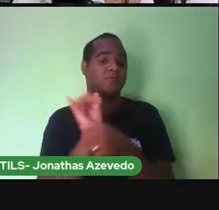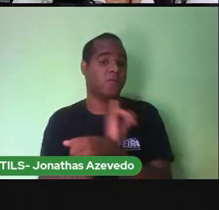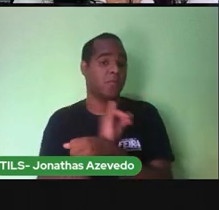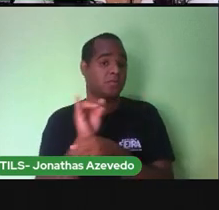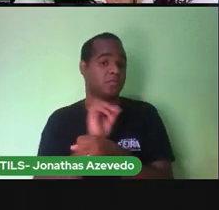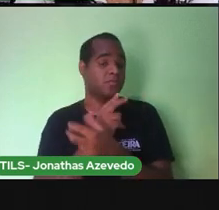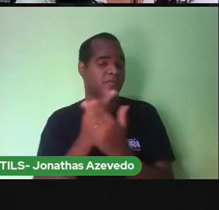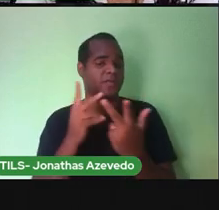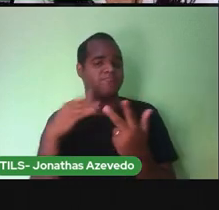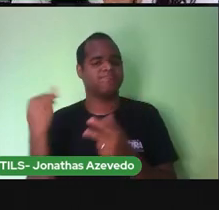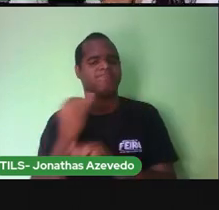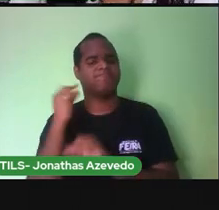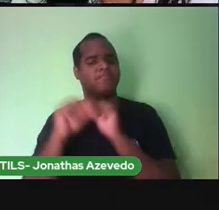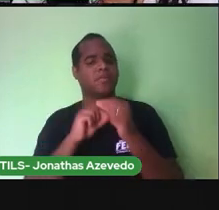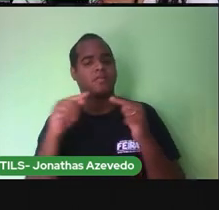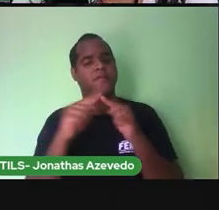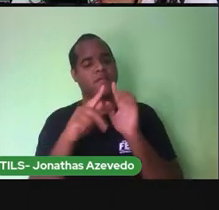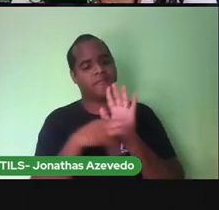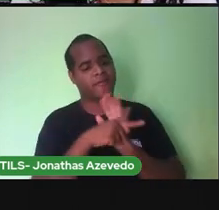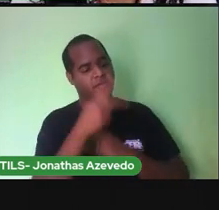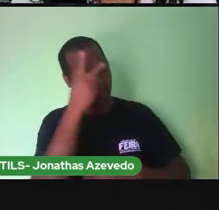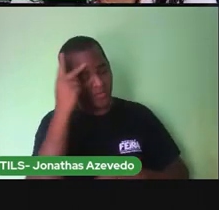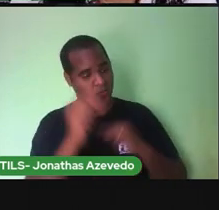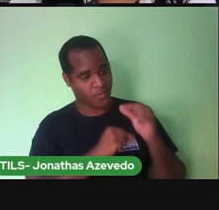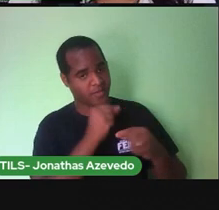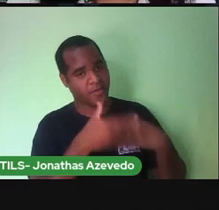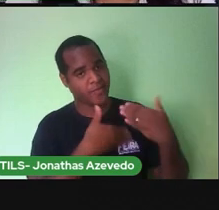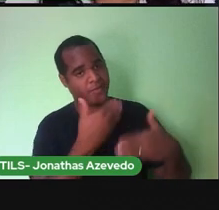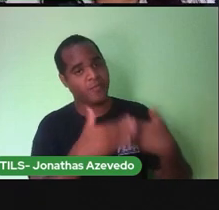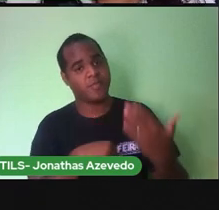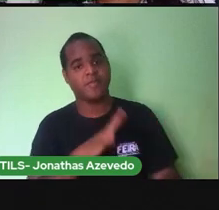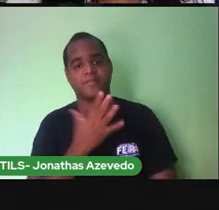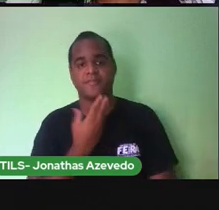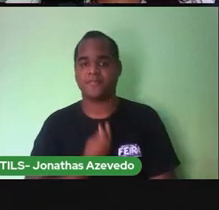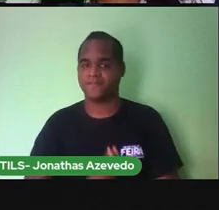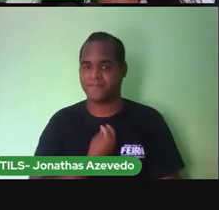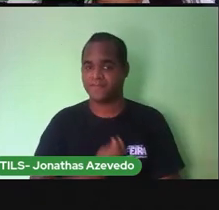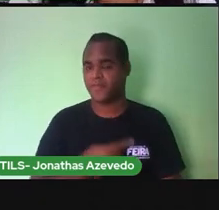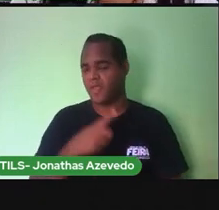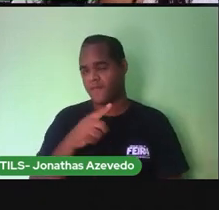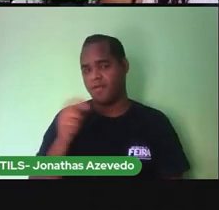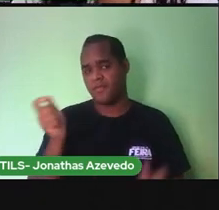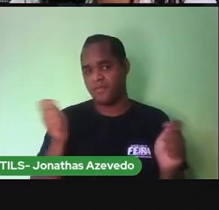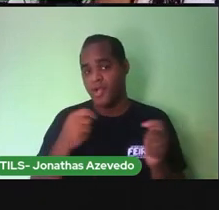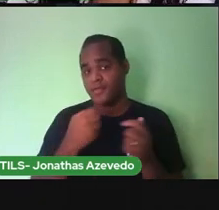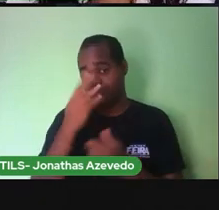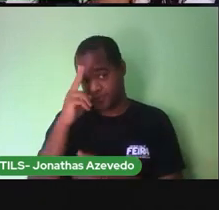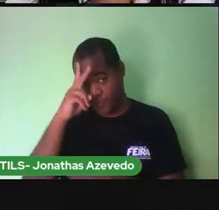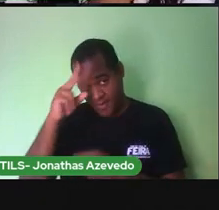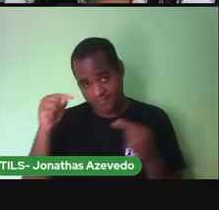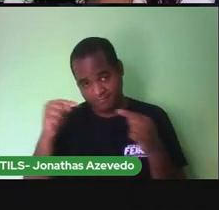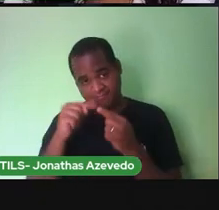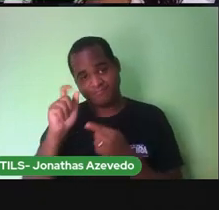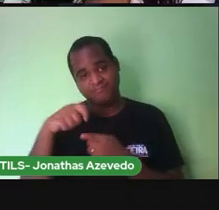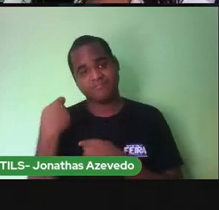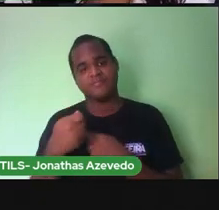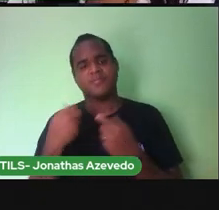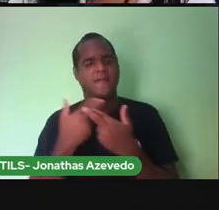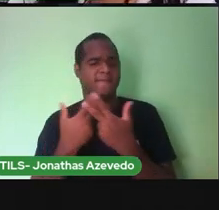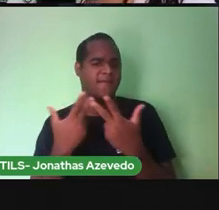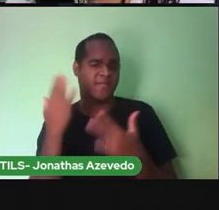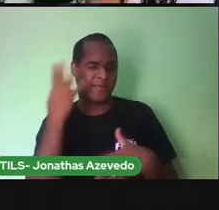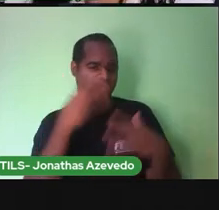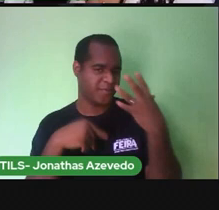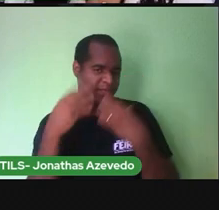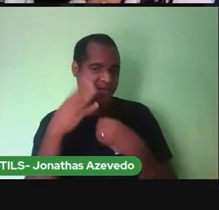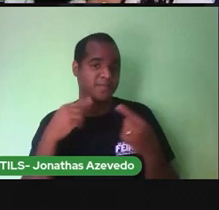essas informações farão parte da vida de outras pessoas você tem uma história e a história é muito bonita